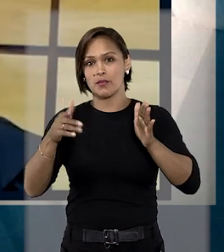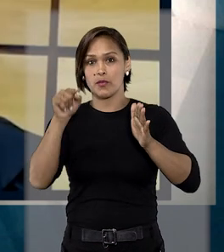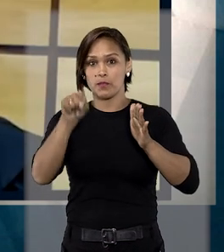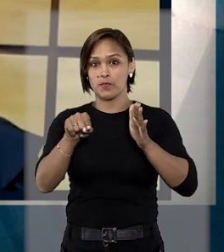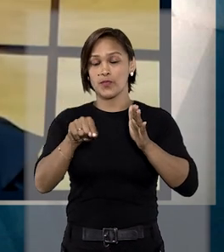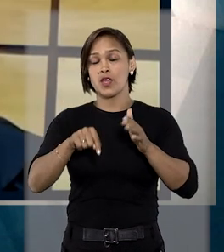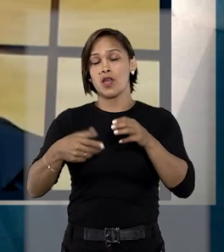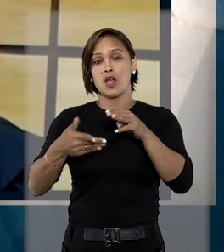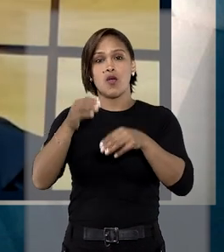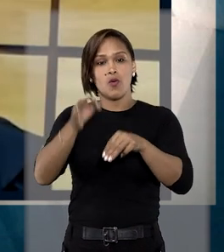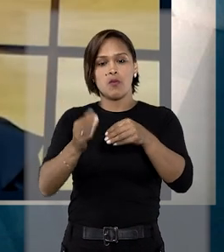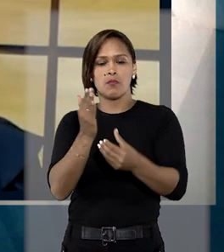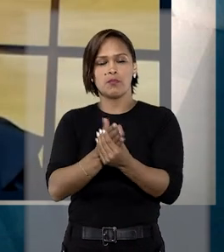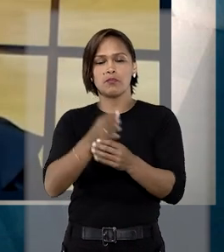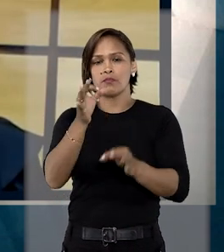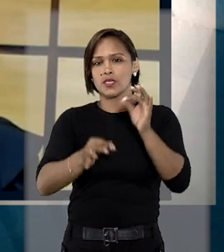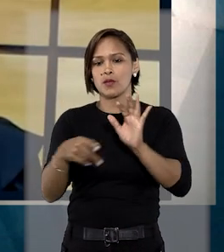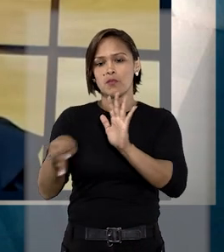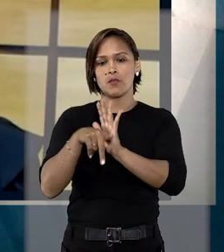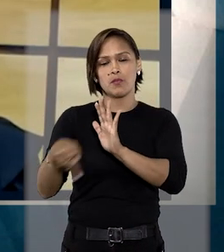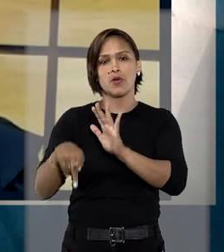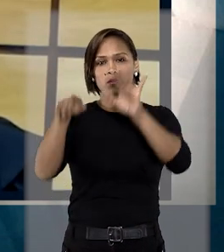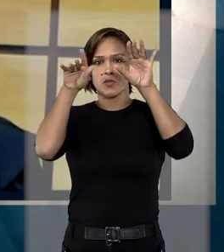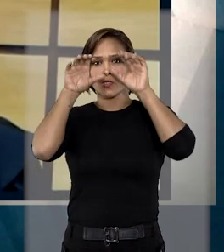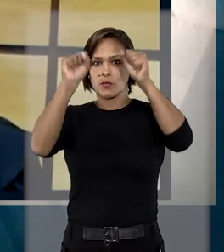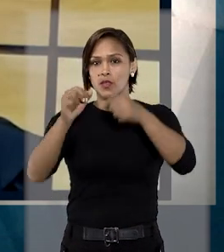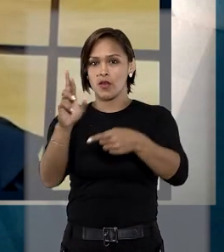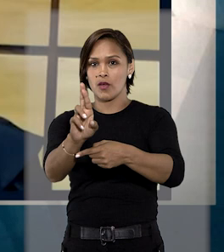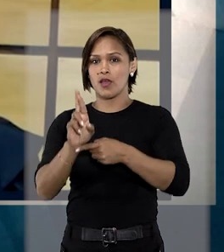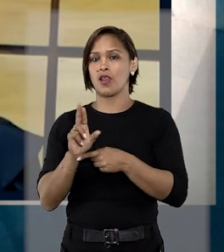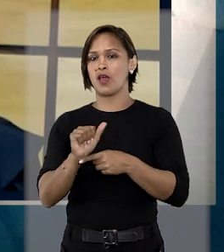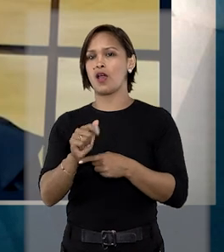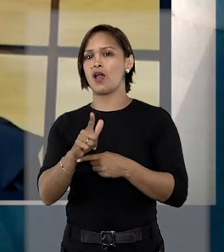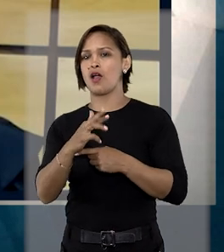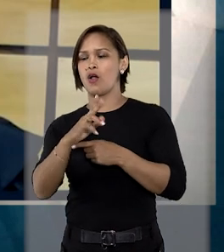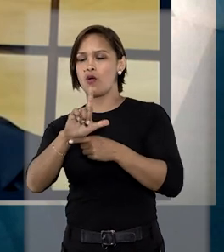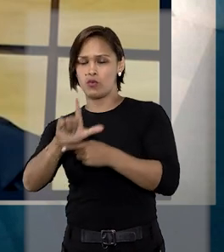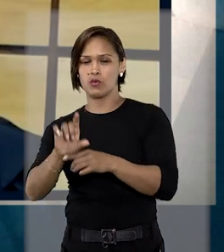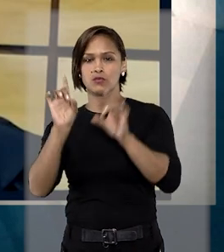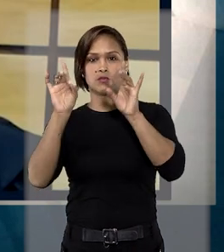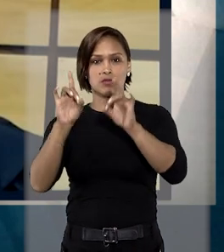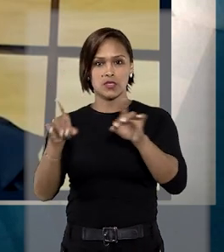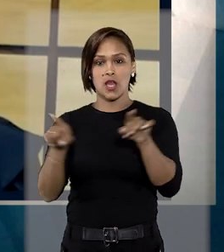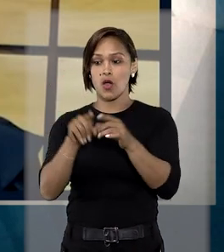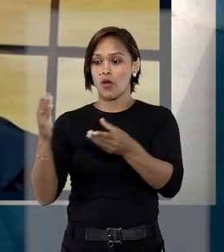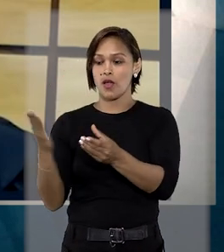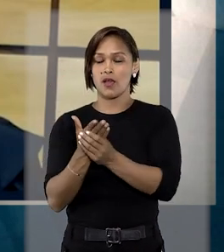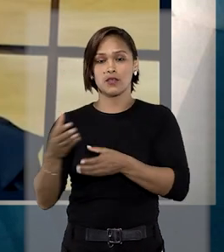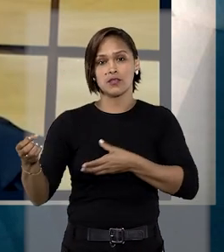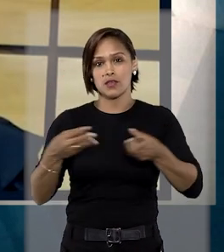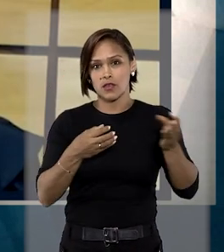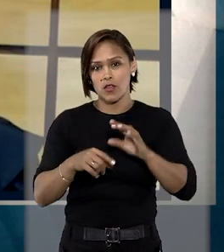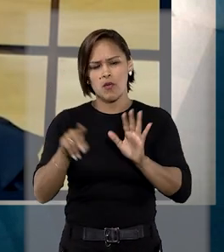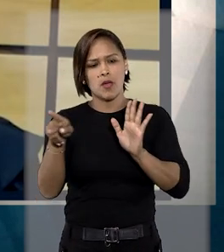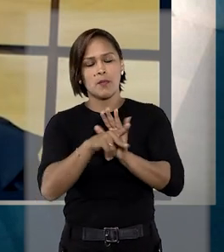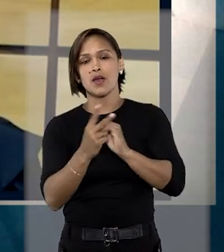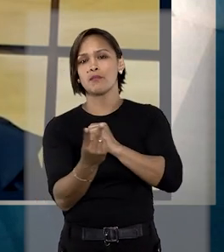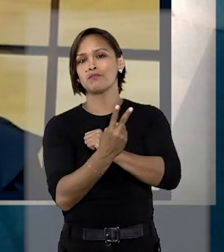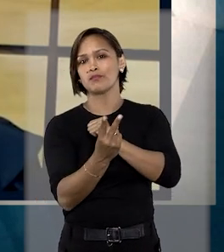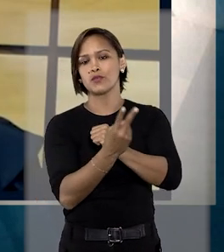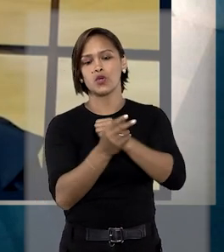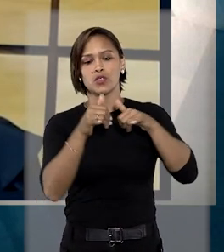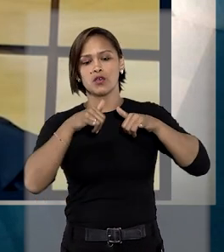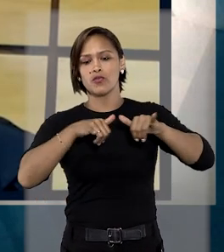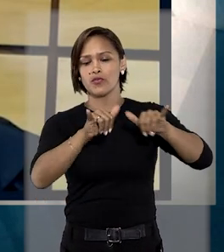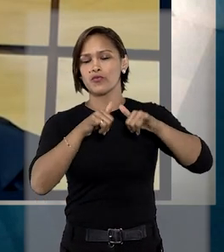Citando precedentes do próprio tribunal, o relator, ministro Raul Araújo, destacou que a ação renovatória é para proteger o